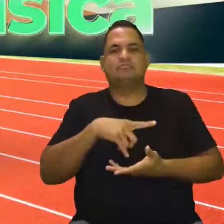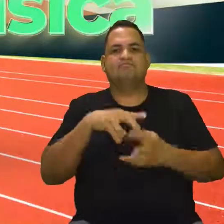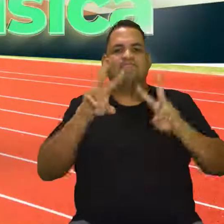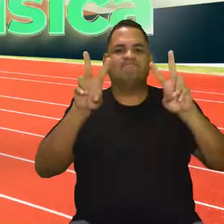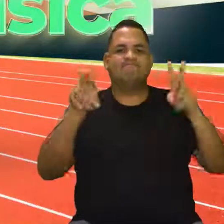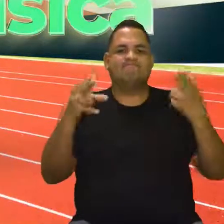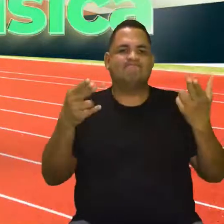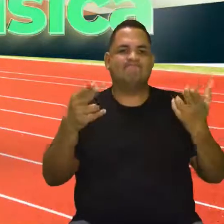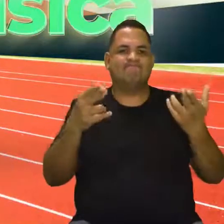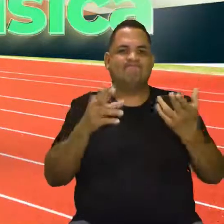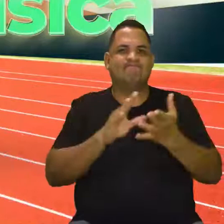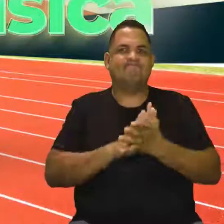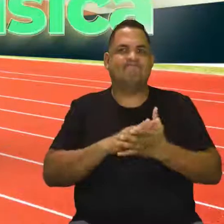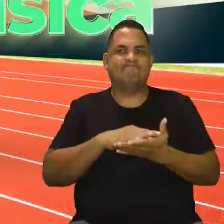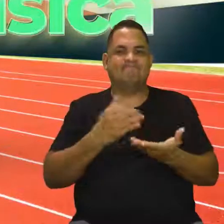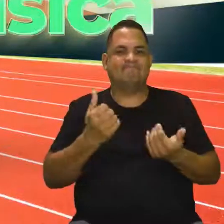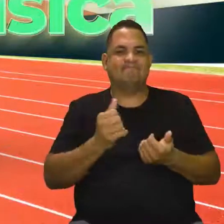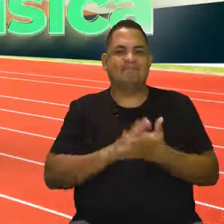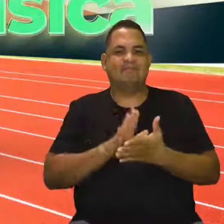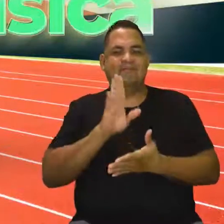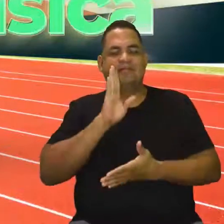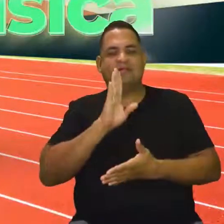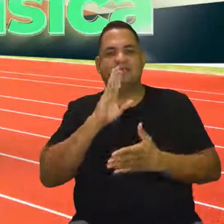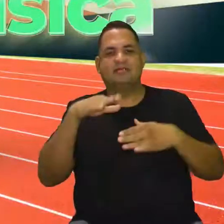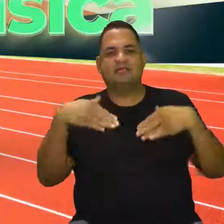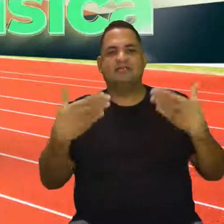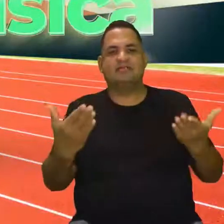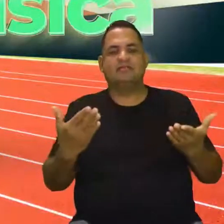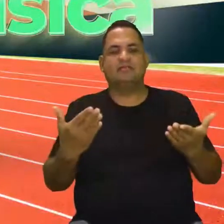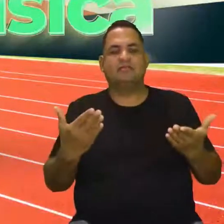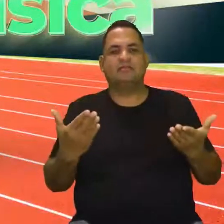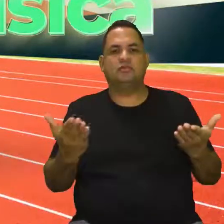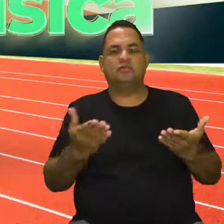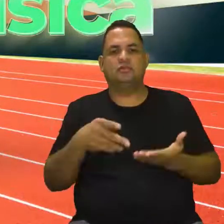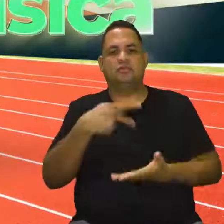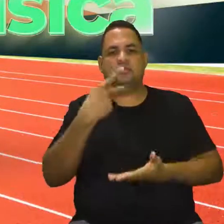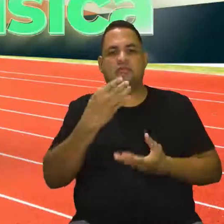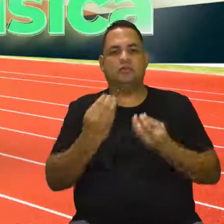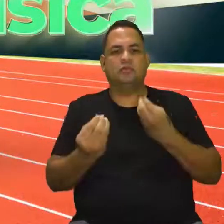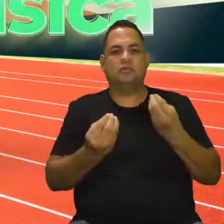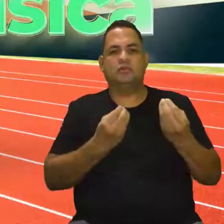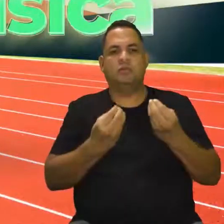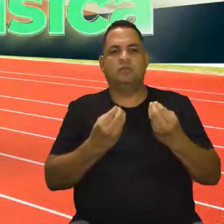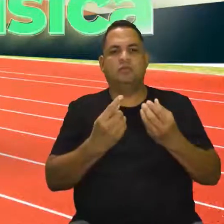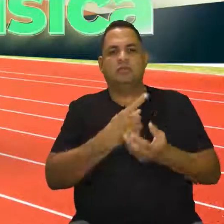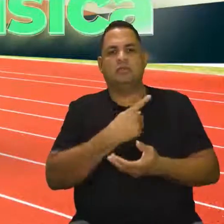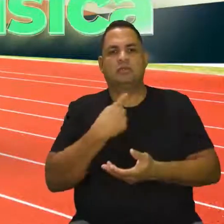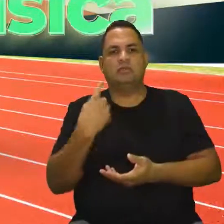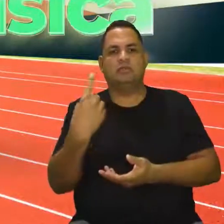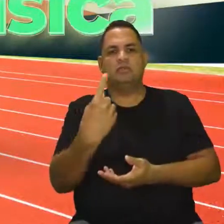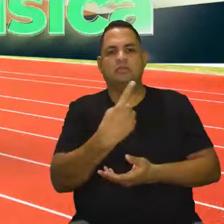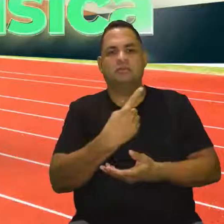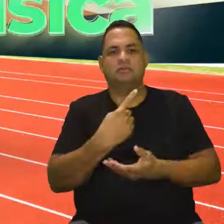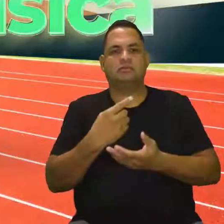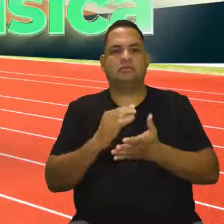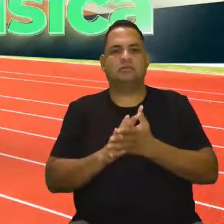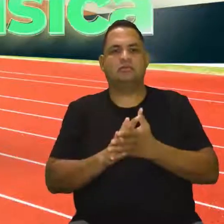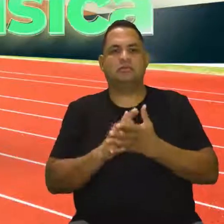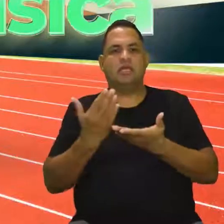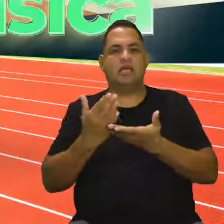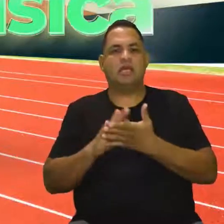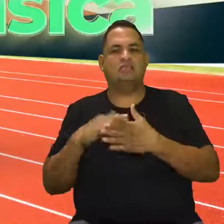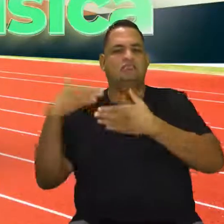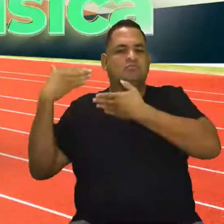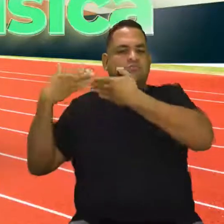são o brilho total, né, gente? Então, hoje nós vamos falar aí como nós devemos aí envelhecer bem.